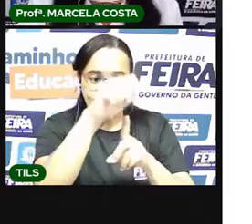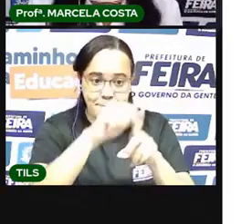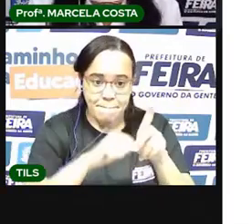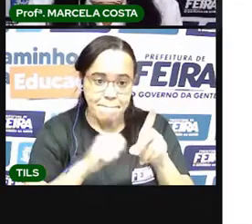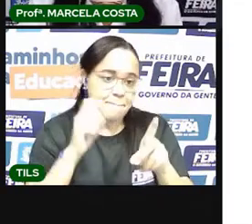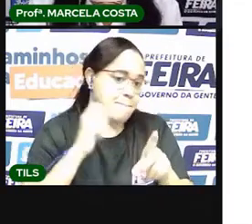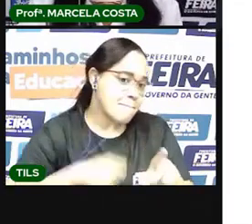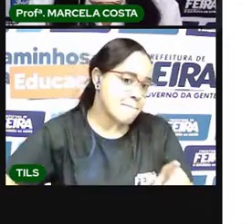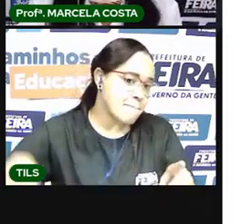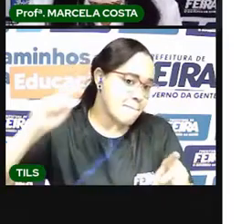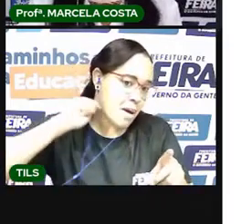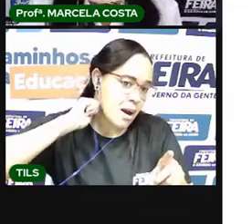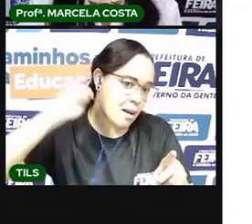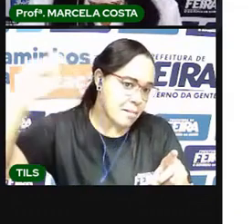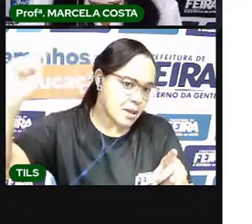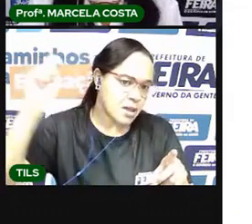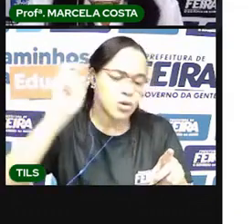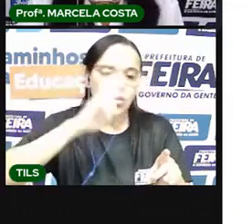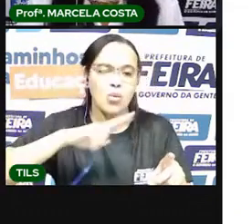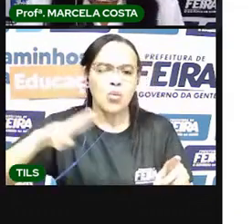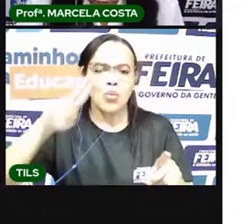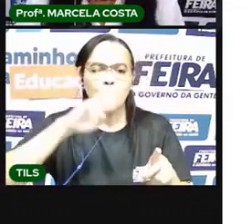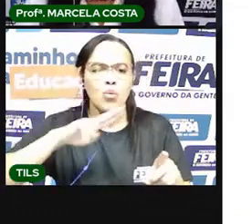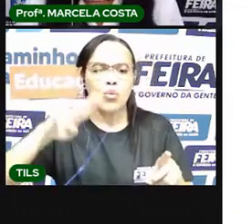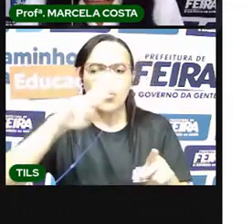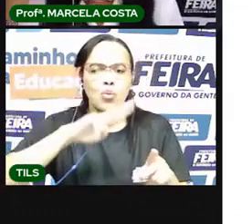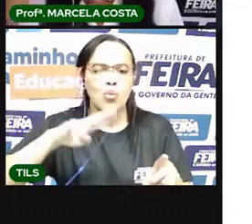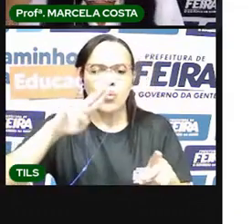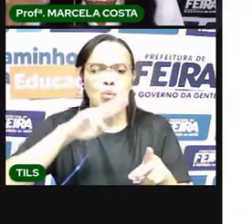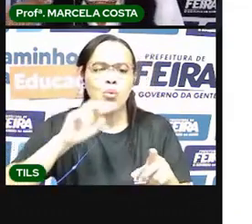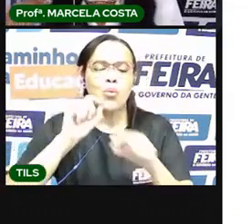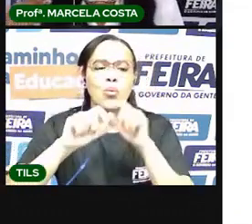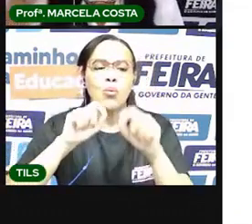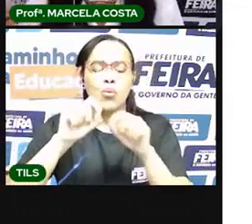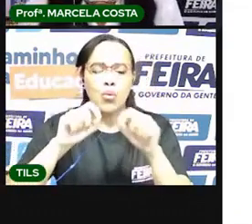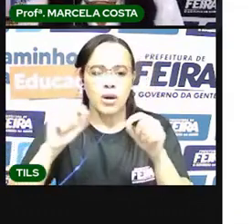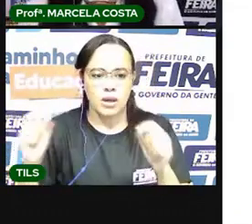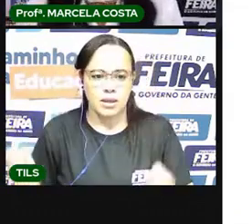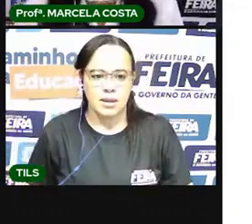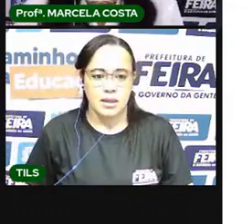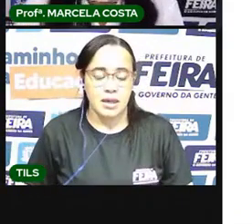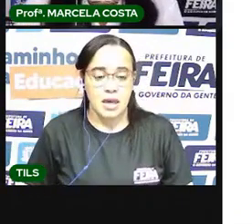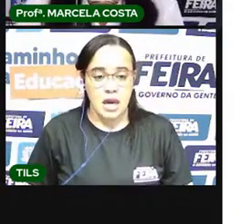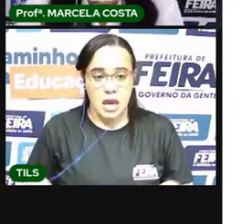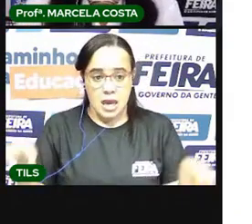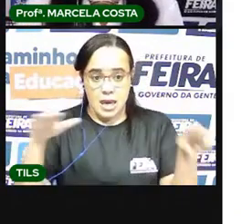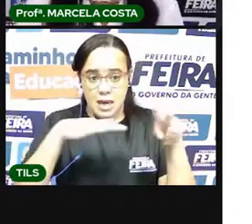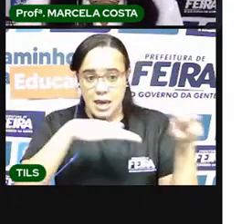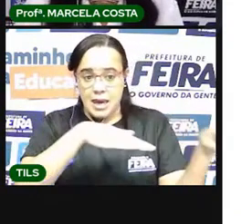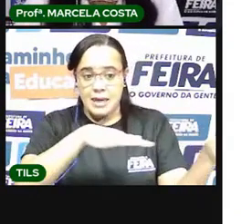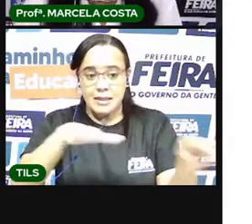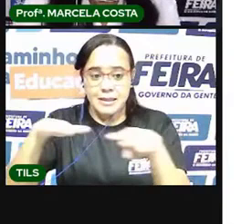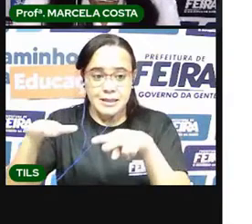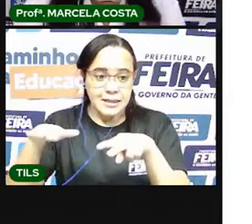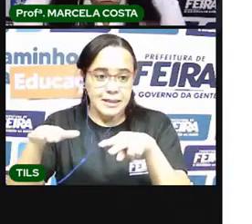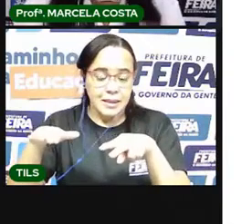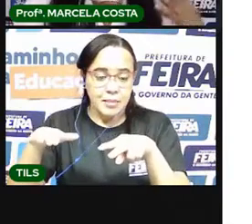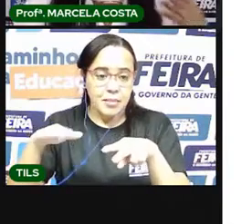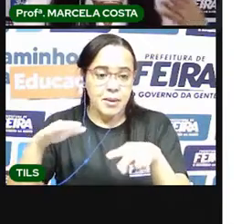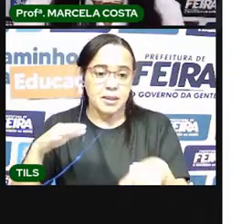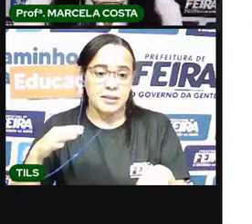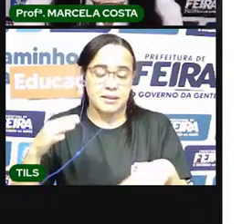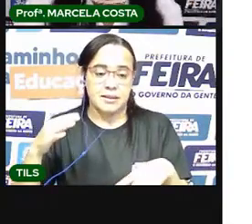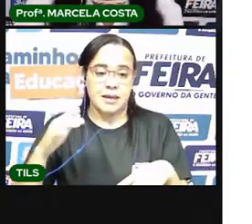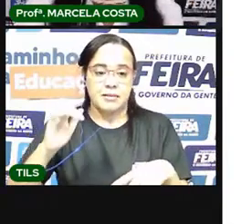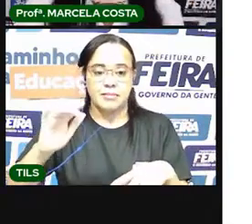Utilizado na atividade da semana Daquela semana anterior E responda o que se pede A